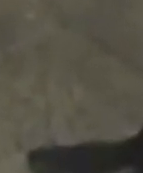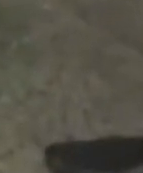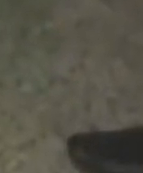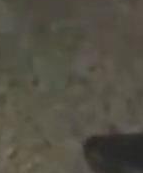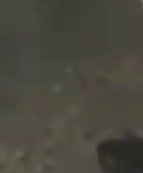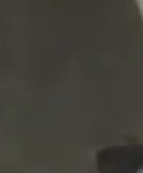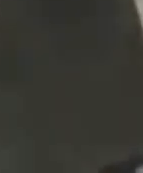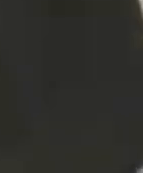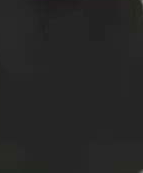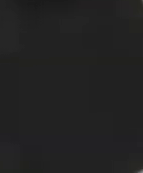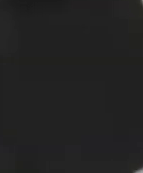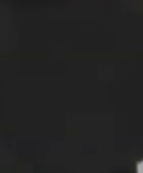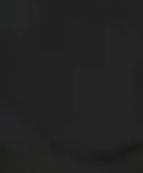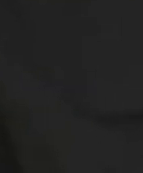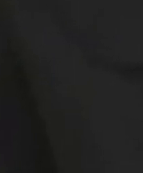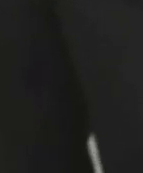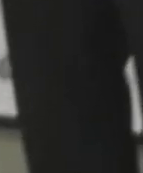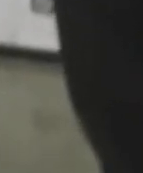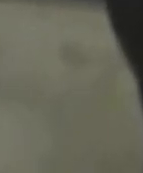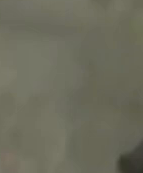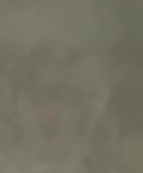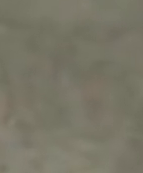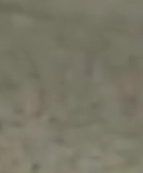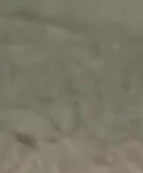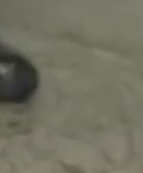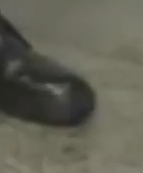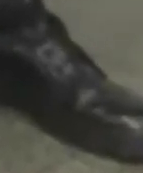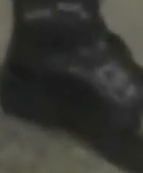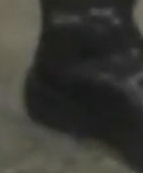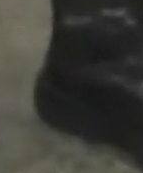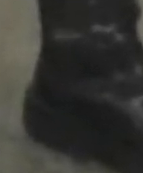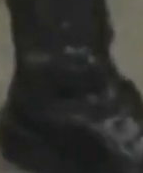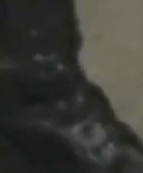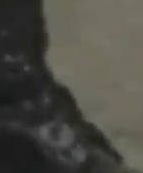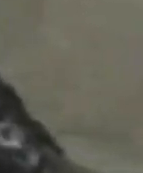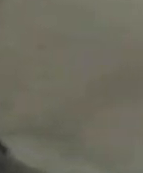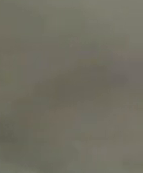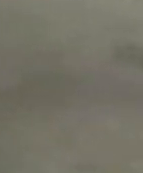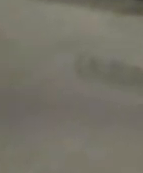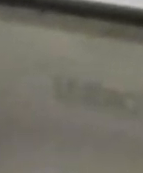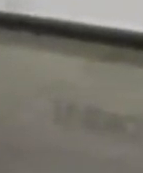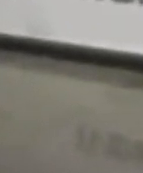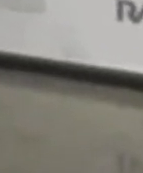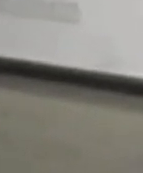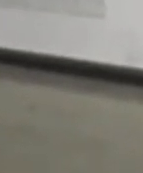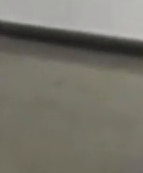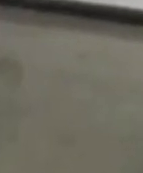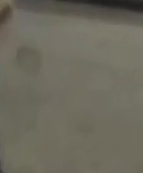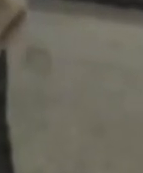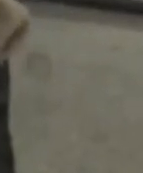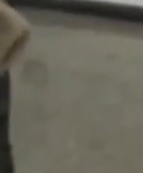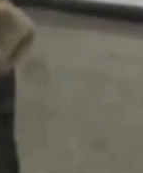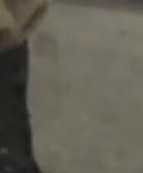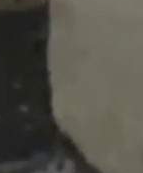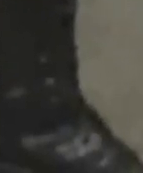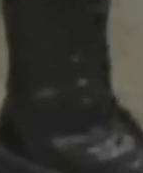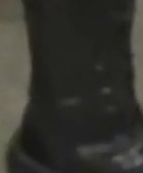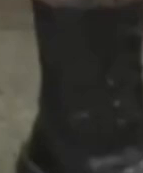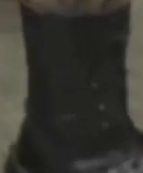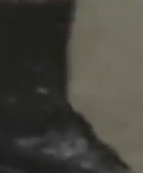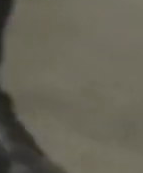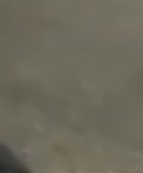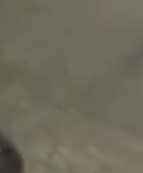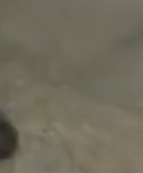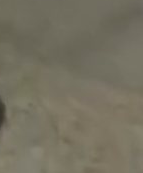últimos quatro anos, o PM vem atuando sozinho como tutor dos dois cães que compõem o plantel, o Thor